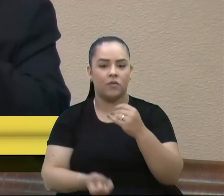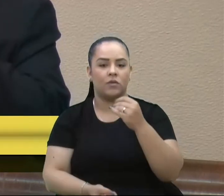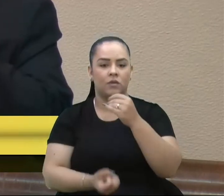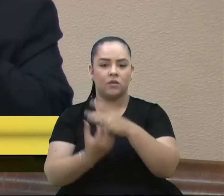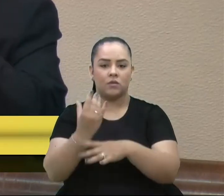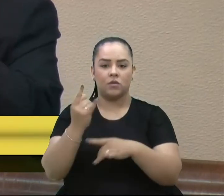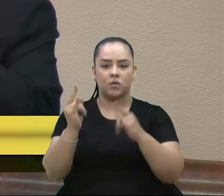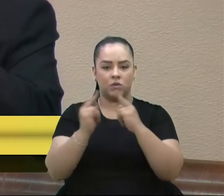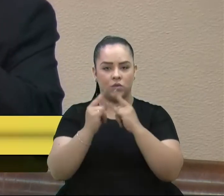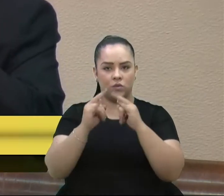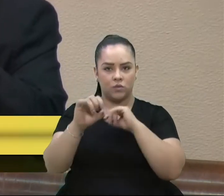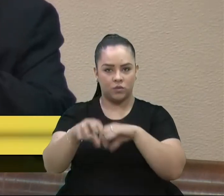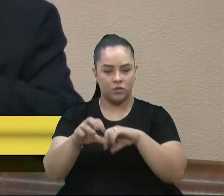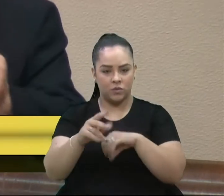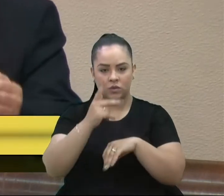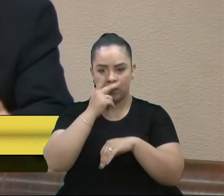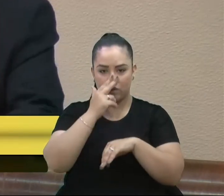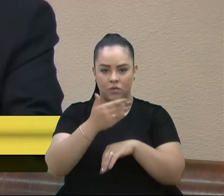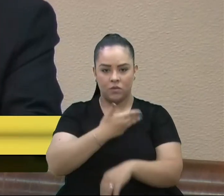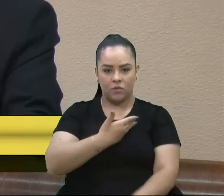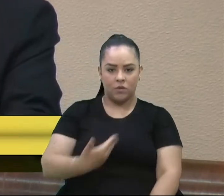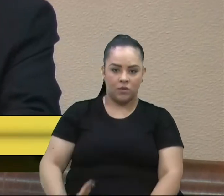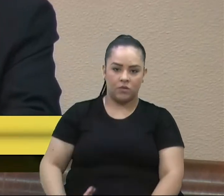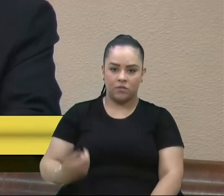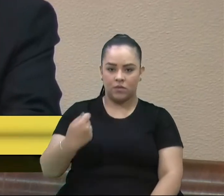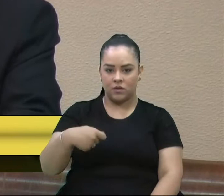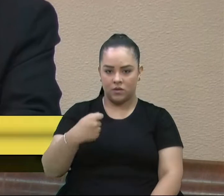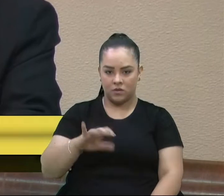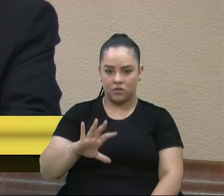educação, assim como o poder público, deveriam tomar.